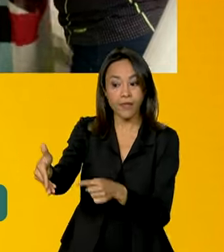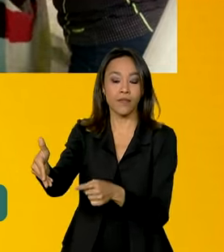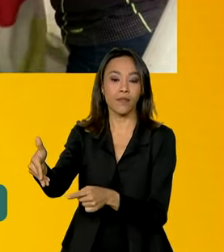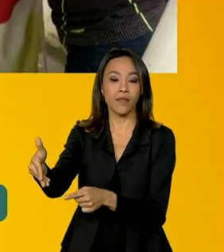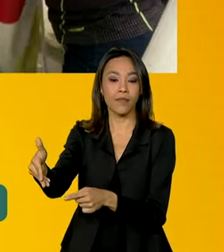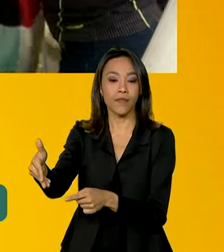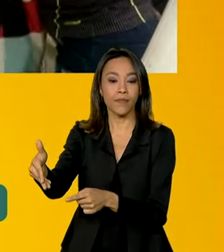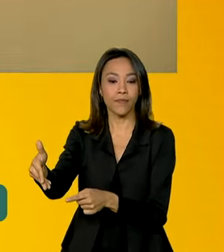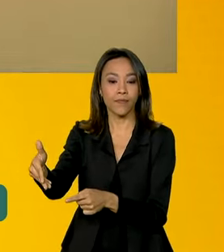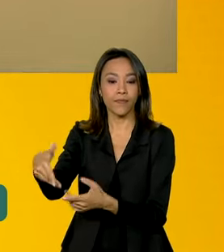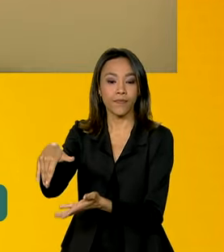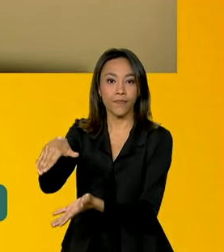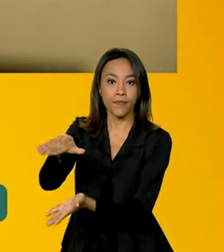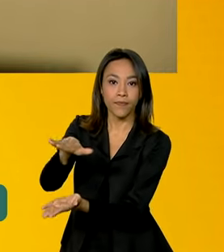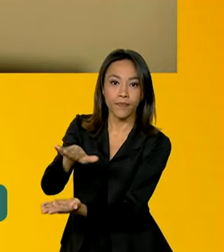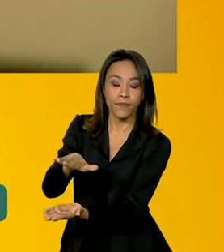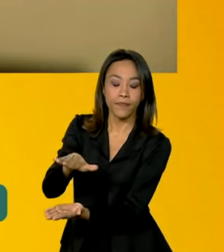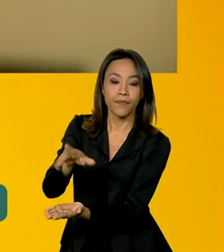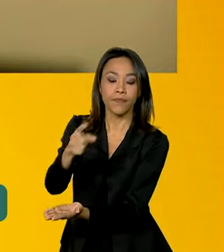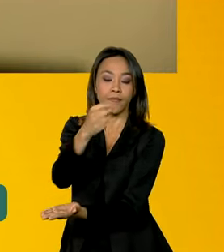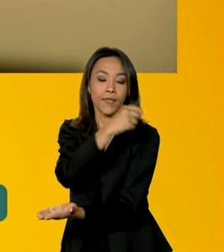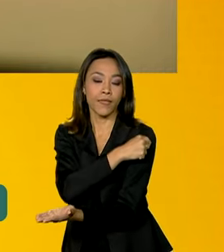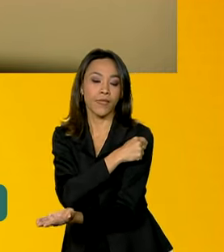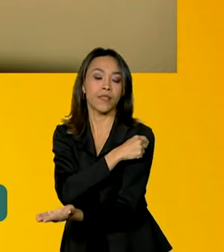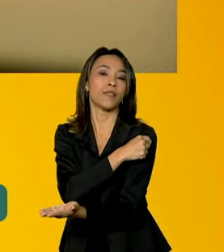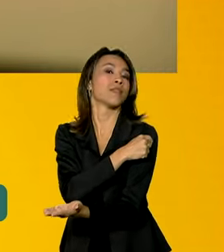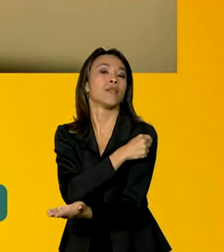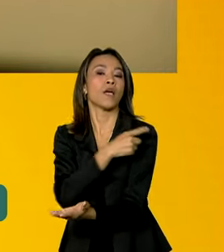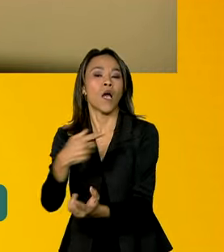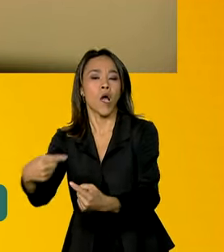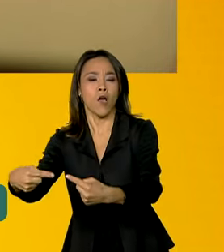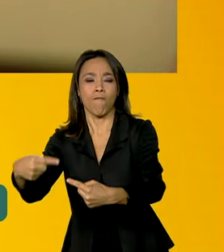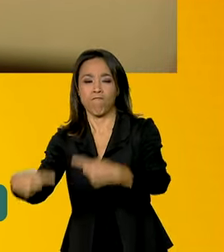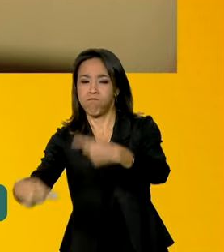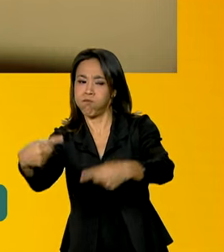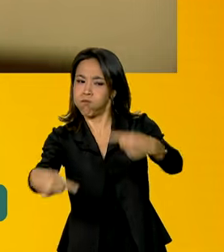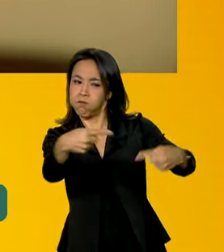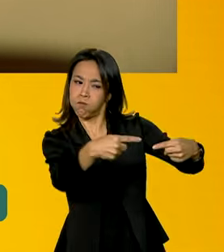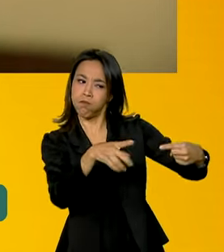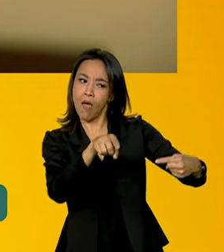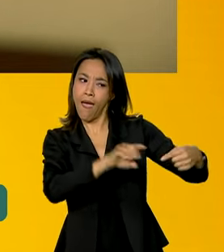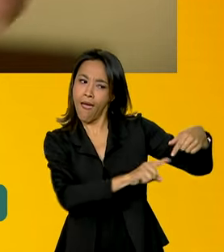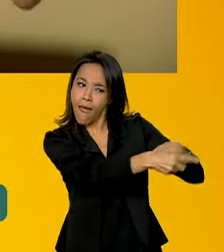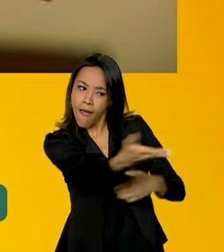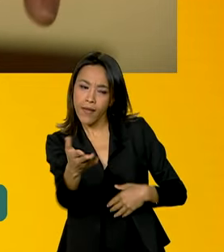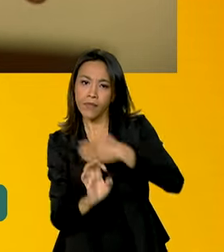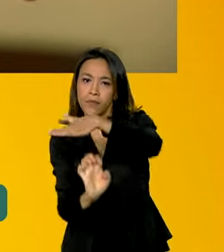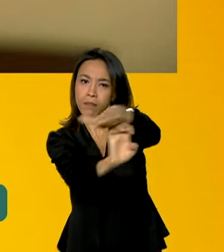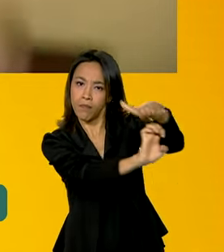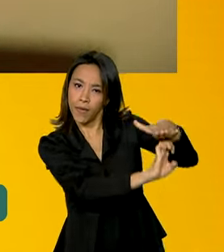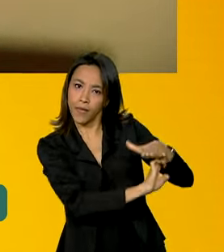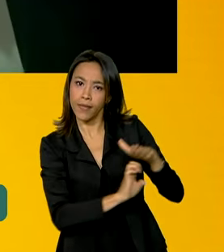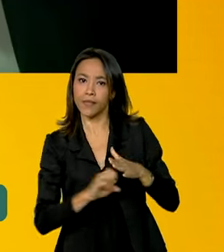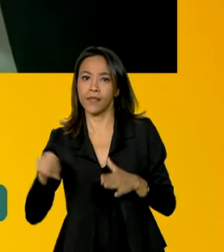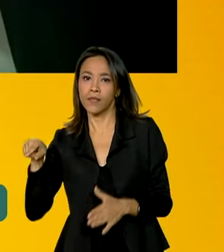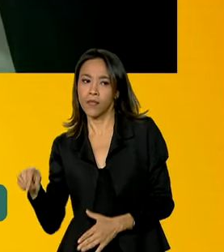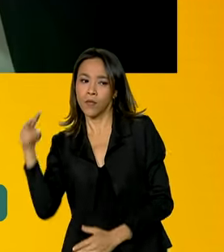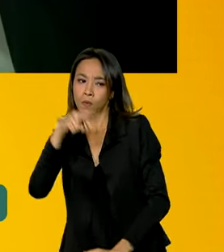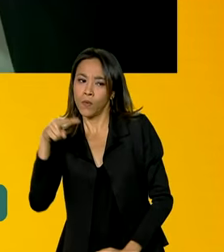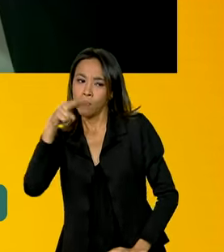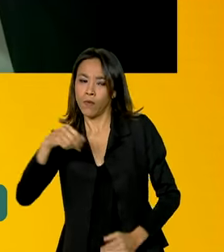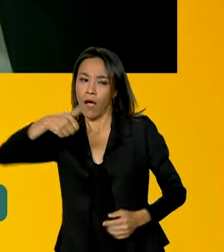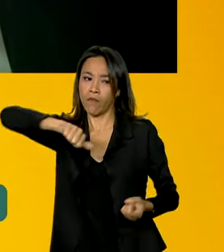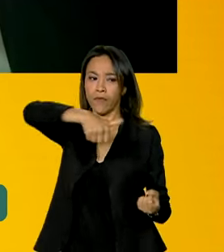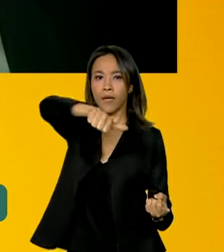governo criou uma concorrência entre as empresas. E essas empresas passaram por um processo de compra pelo sistema